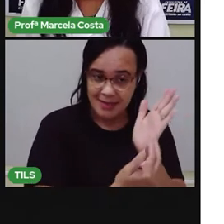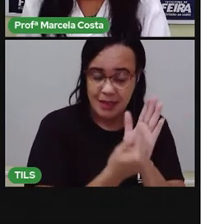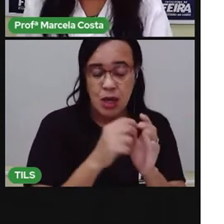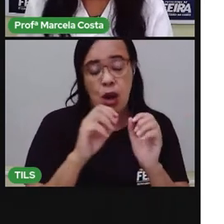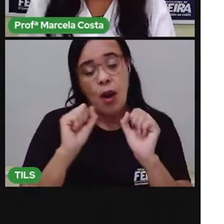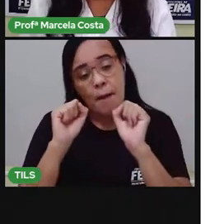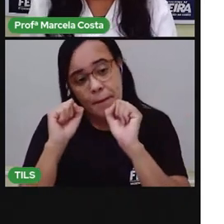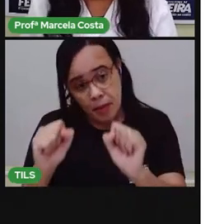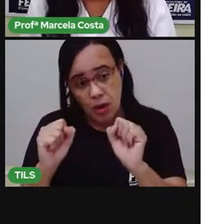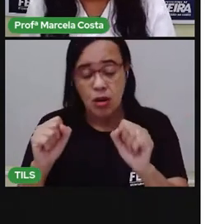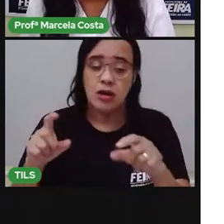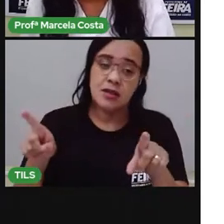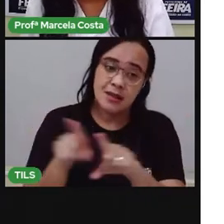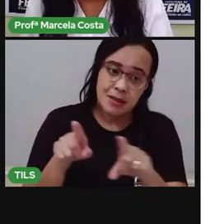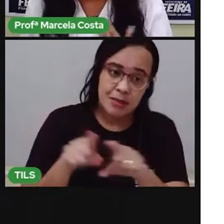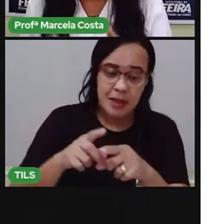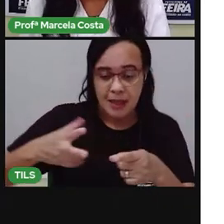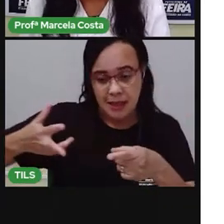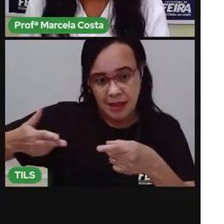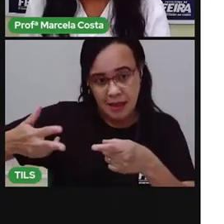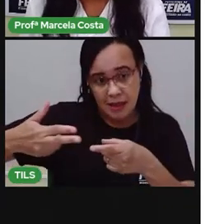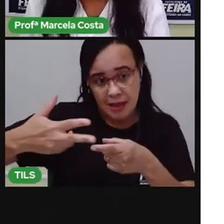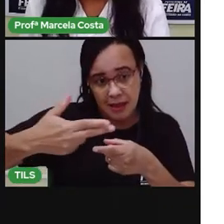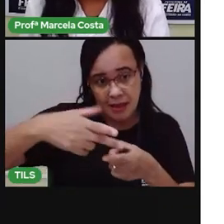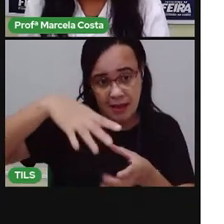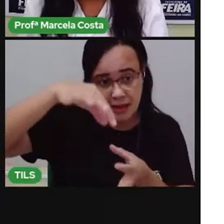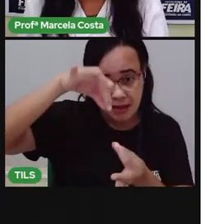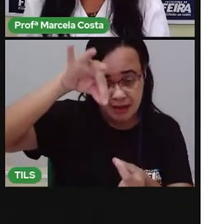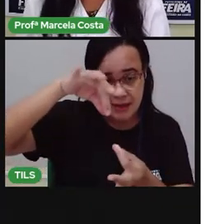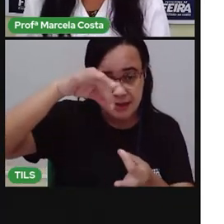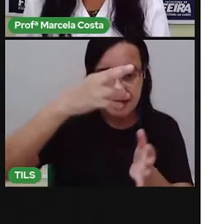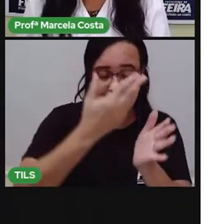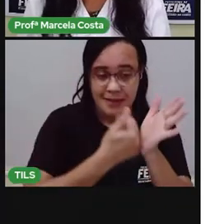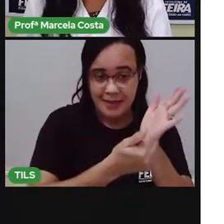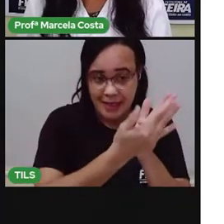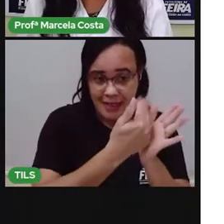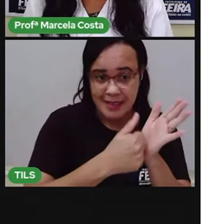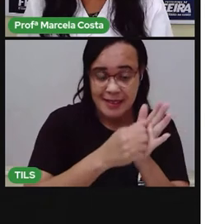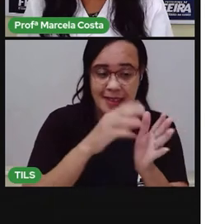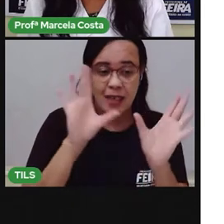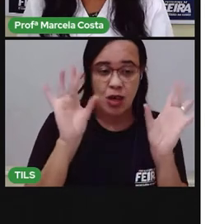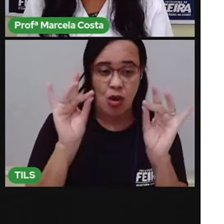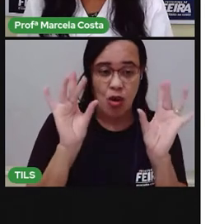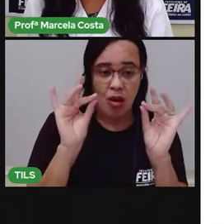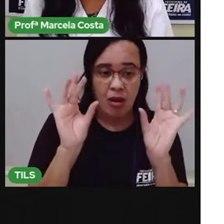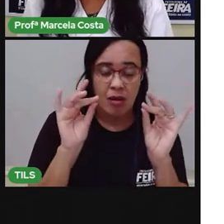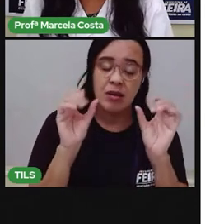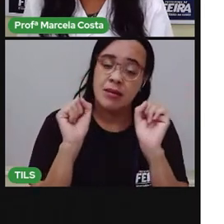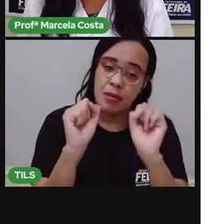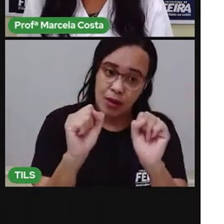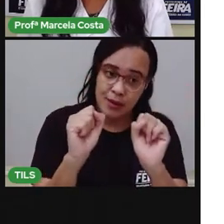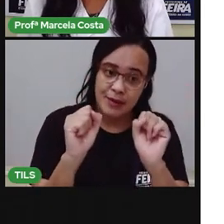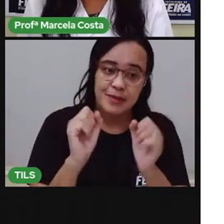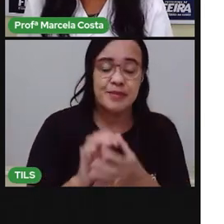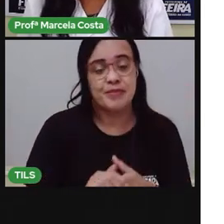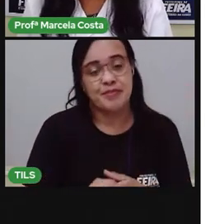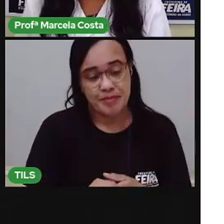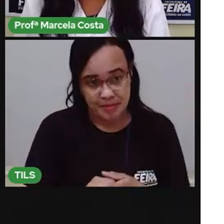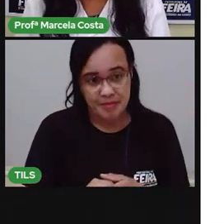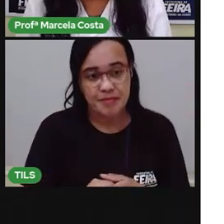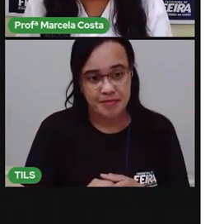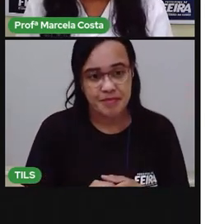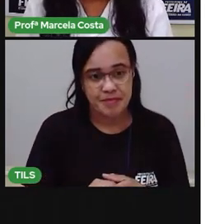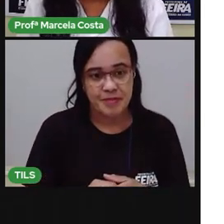gravuras que você pode encontrar em revistas, livros, jornais. e aí você vai pegar essas gravuras, esses